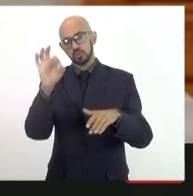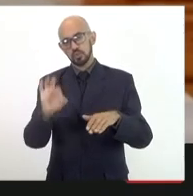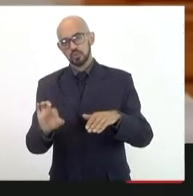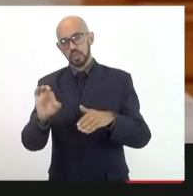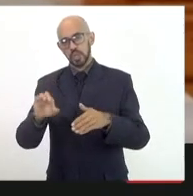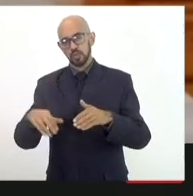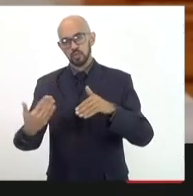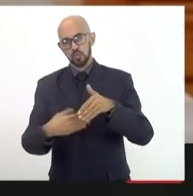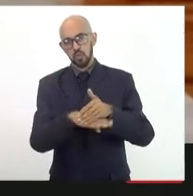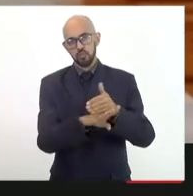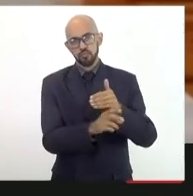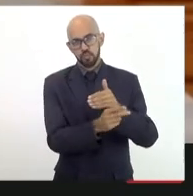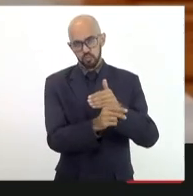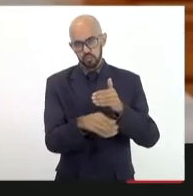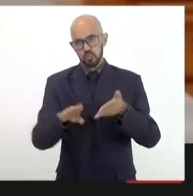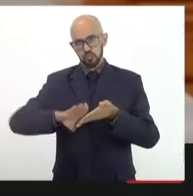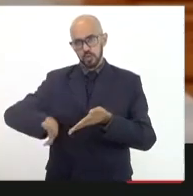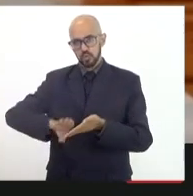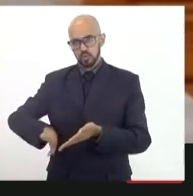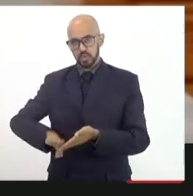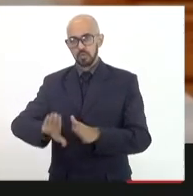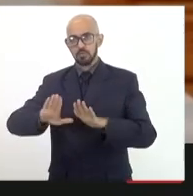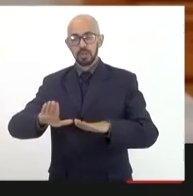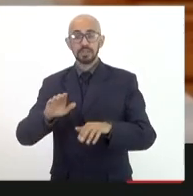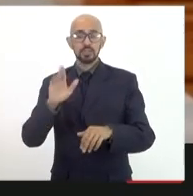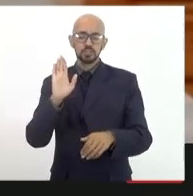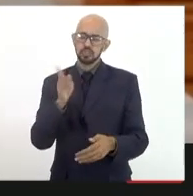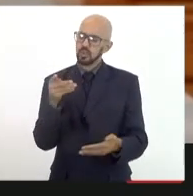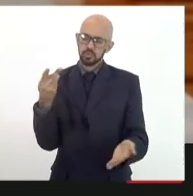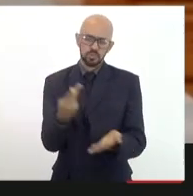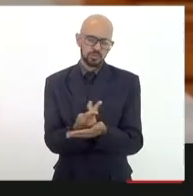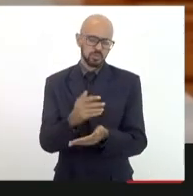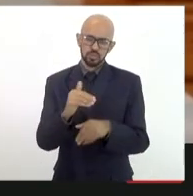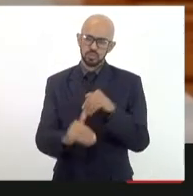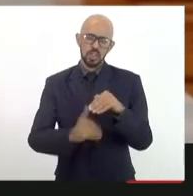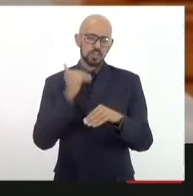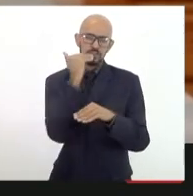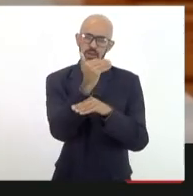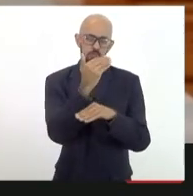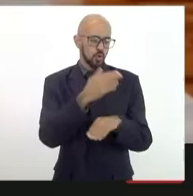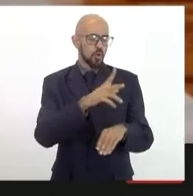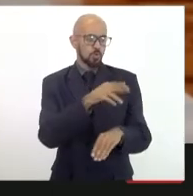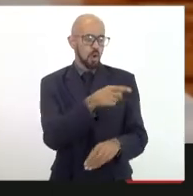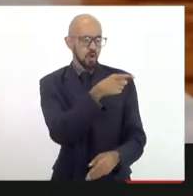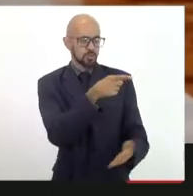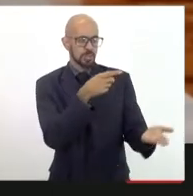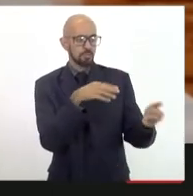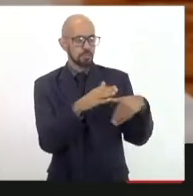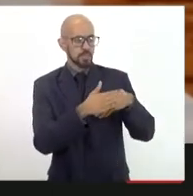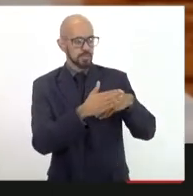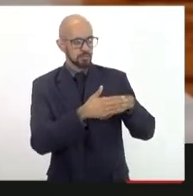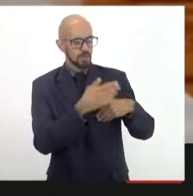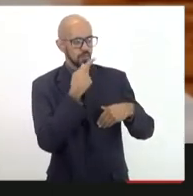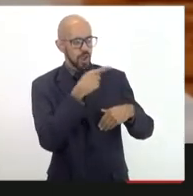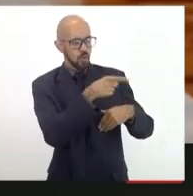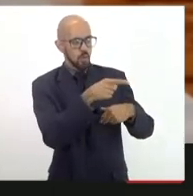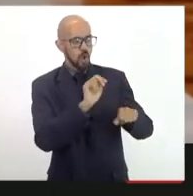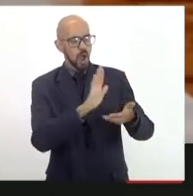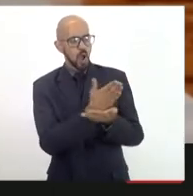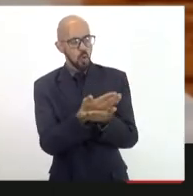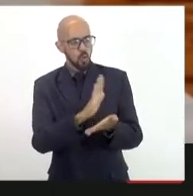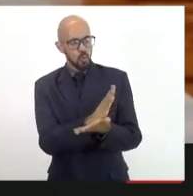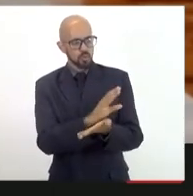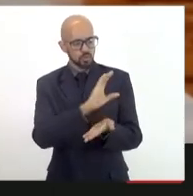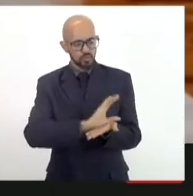a tem que acertar porque a gente já foi além da questão do custeio, como você mesmo disse, Jandito, alguns investimentos têm que prever o